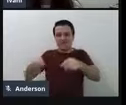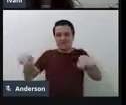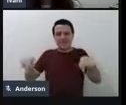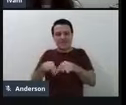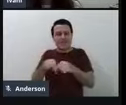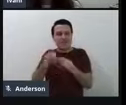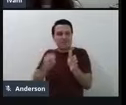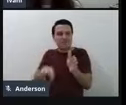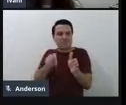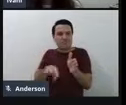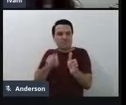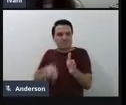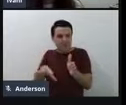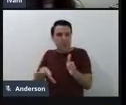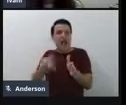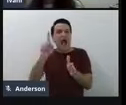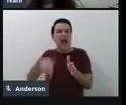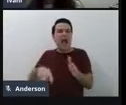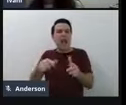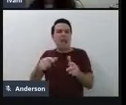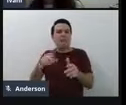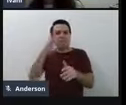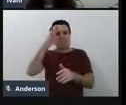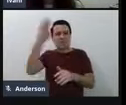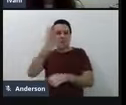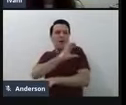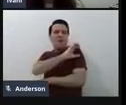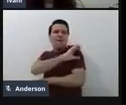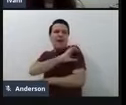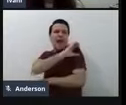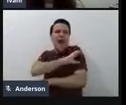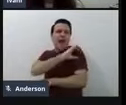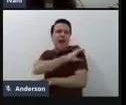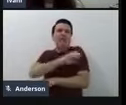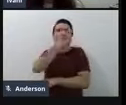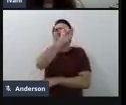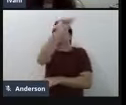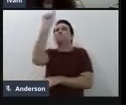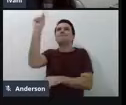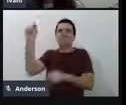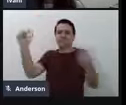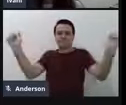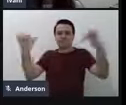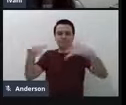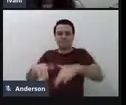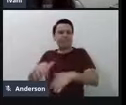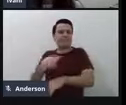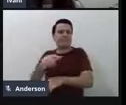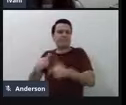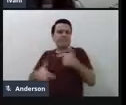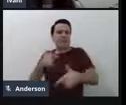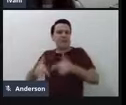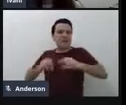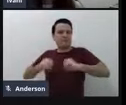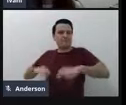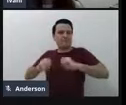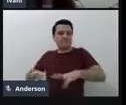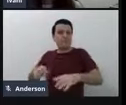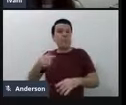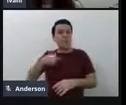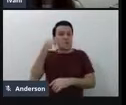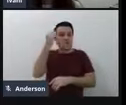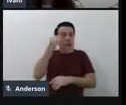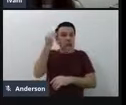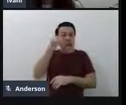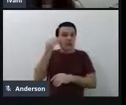atendia basicamente creches da região, assim, e aí eu fui tendo uma experiência com os bem